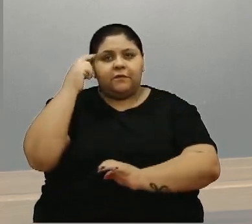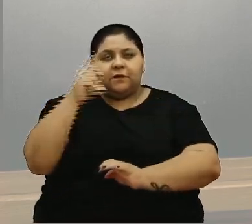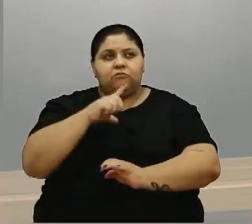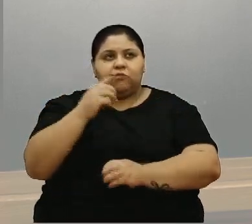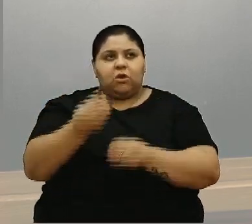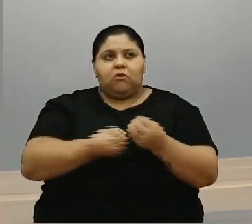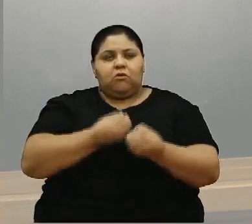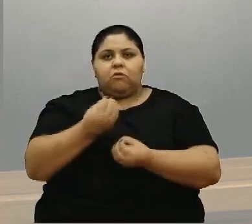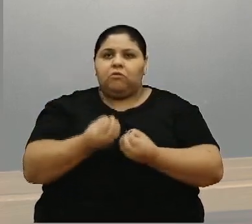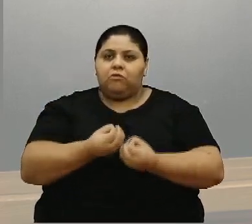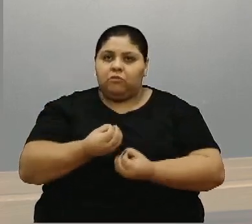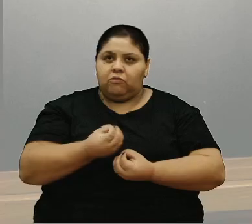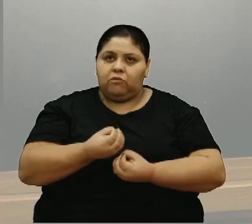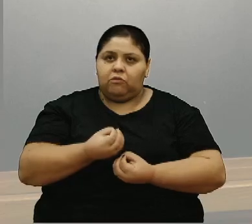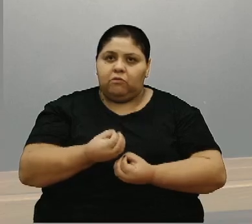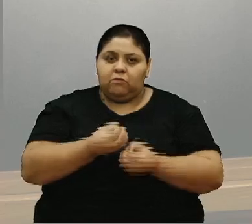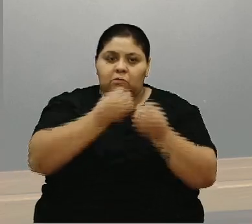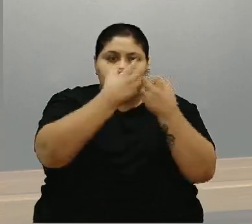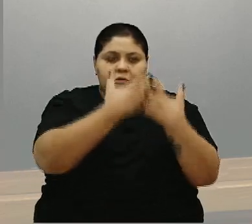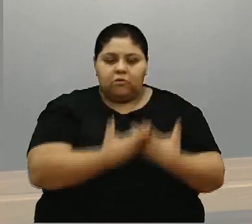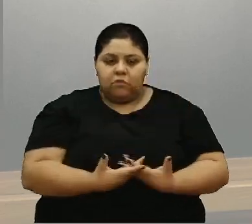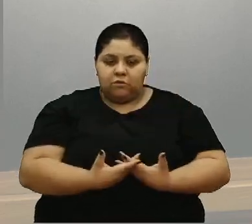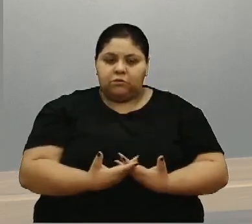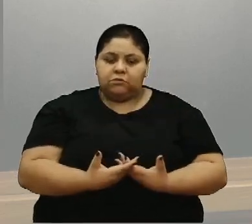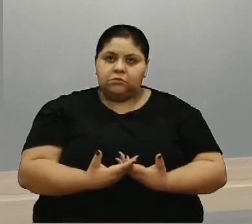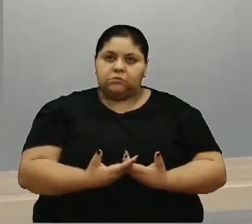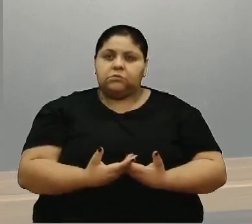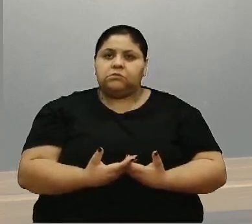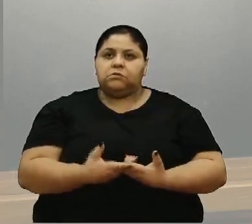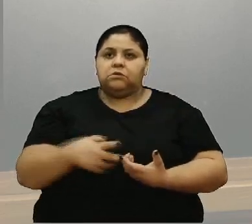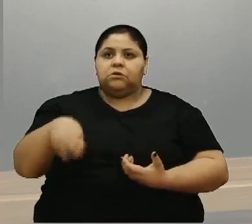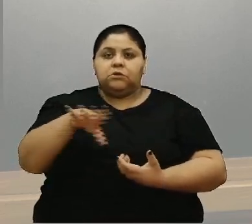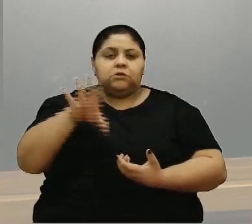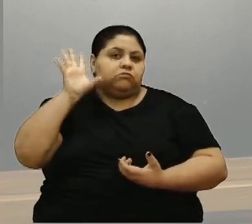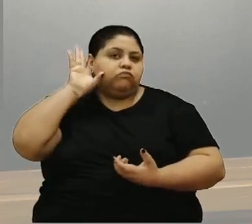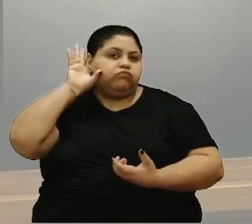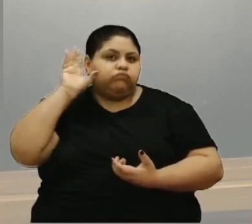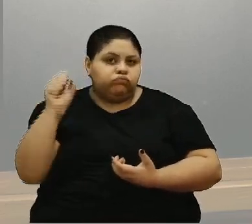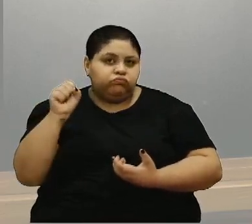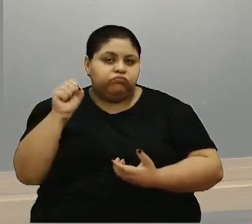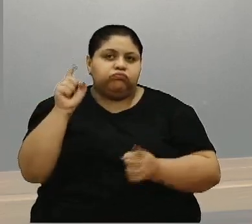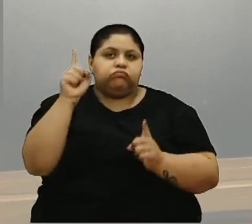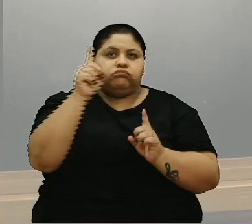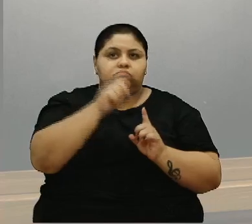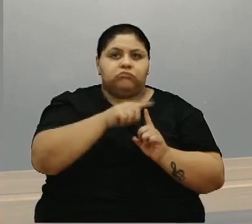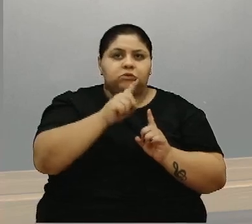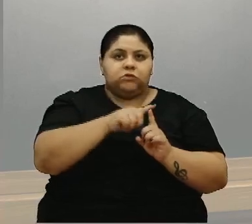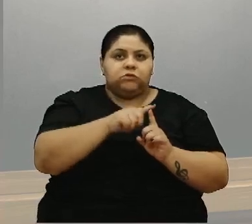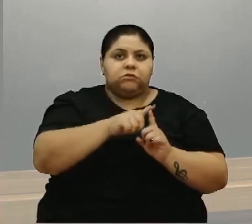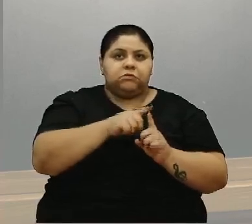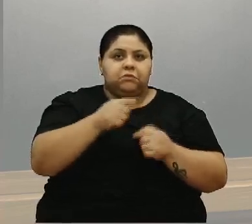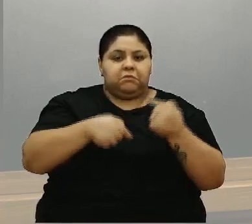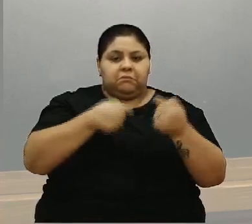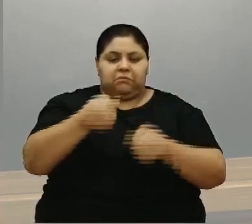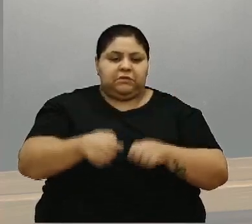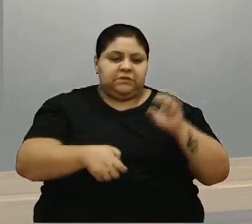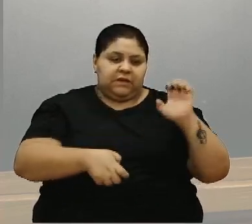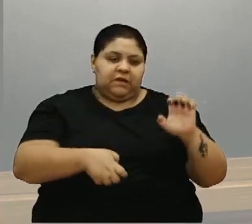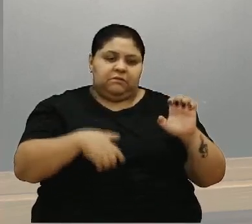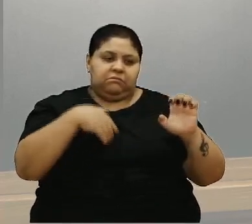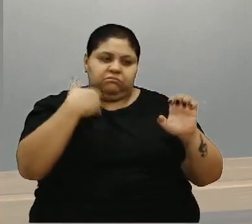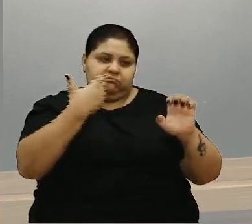deixar de colocar quando a gente ouve esse tipo de ofensas, do tipo a esquerda,